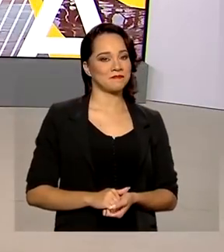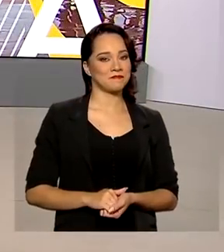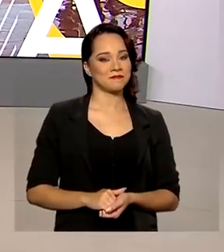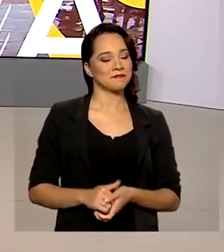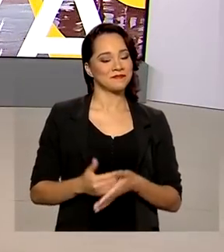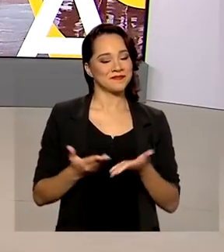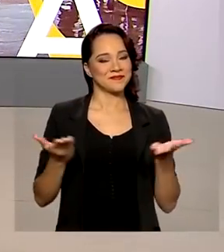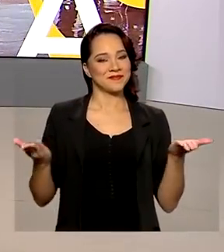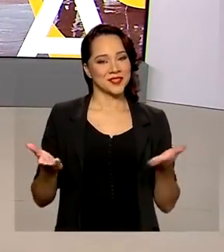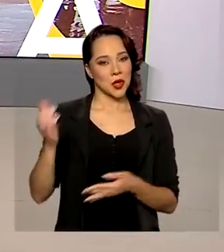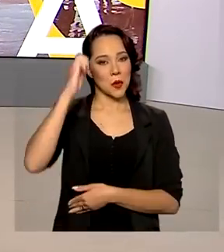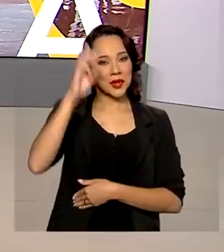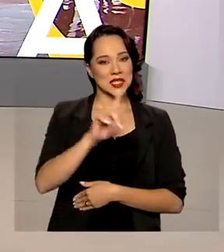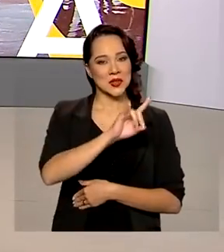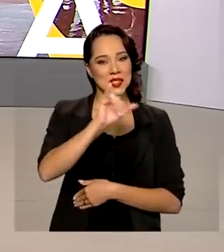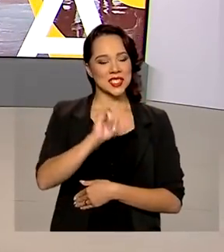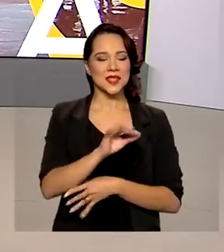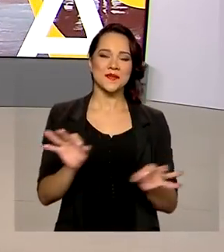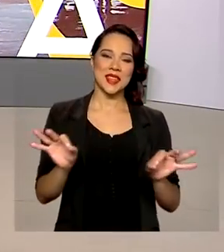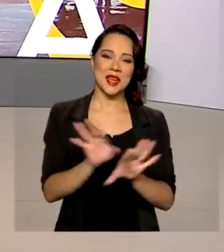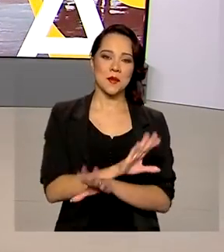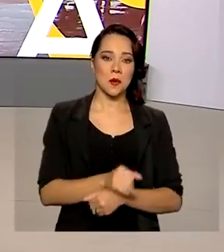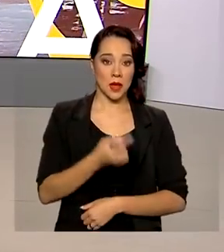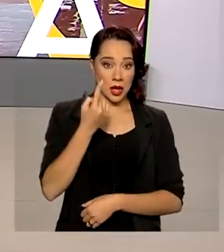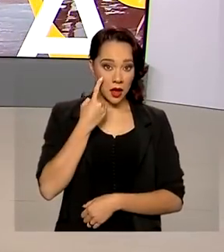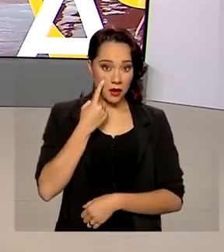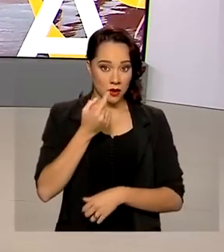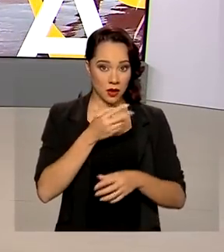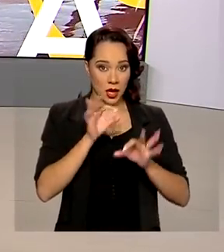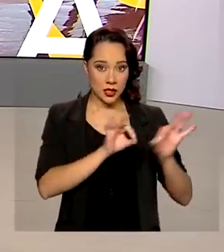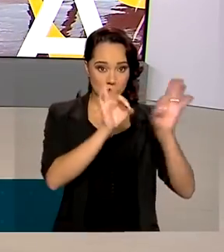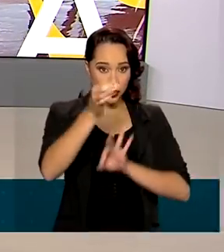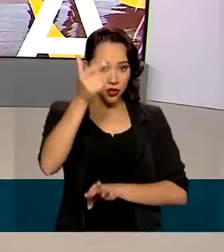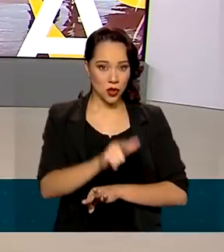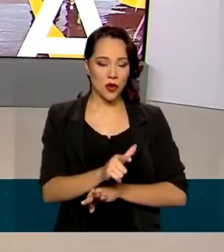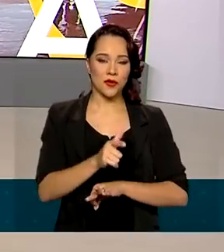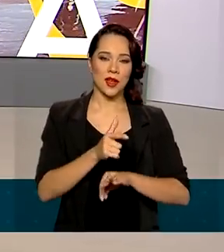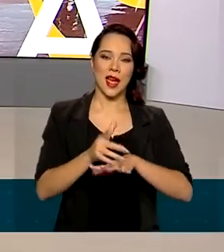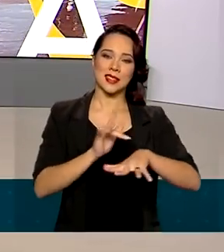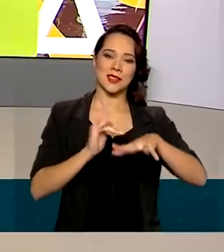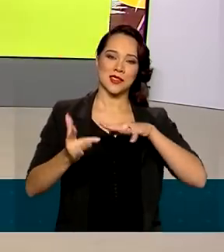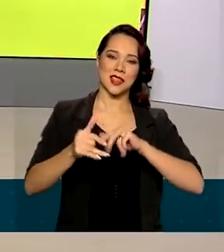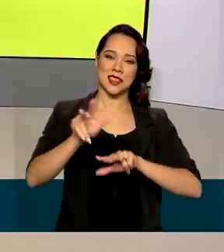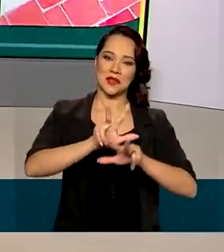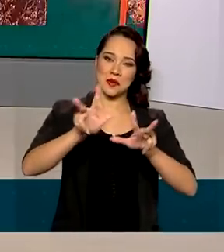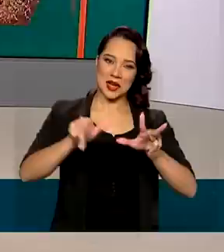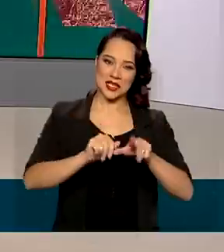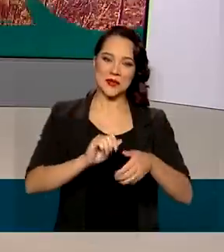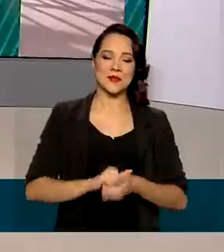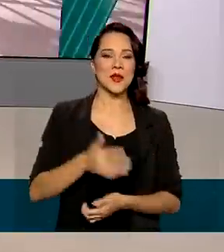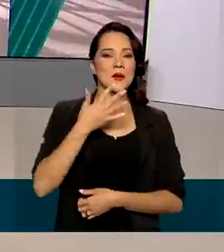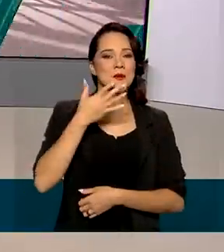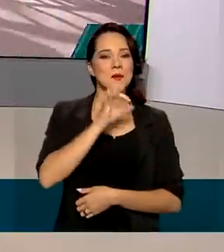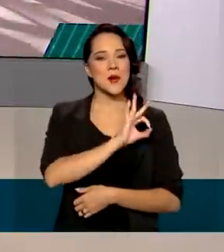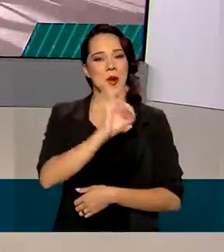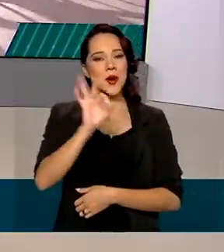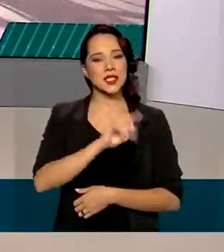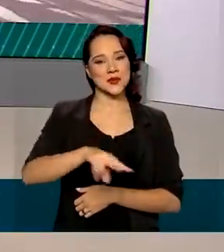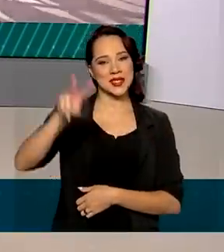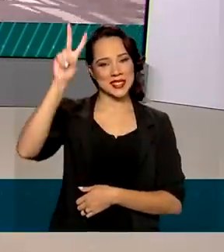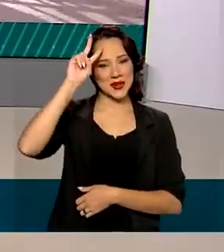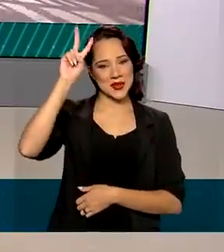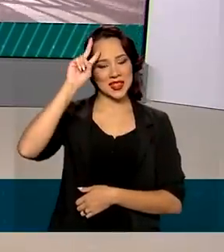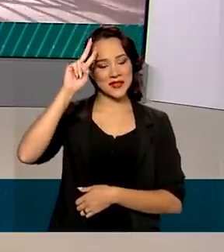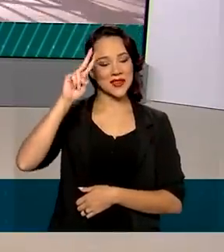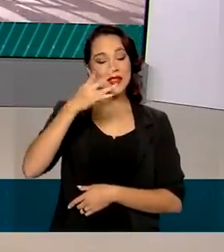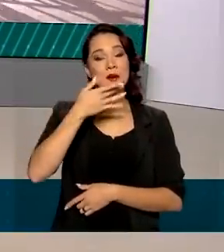É isso, o Brasil em Dia fica por aqui. Para rever as reportagens, acesse as redes sociais da TV Brasil. Para você, uma ótima